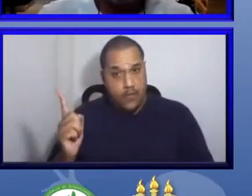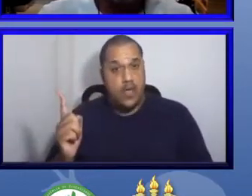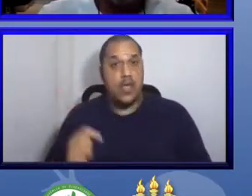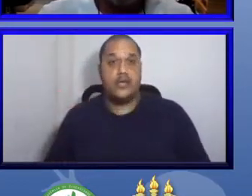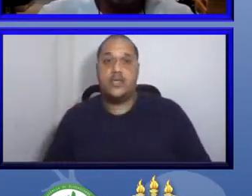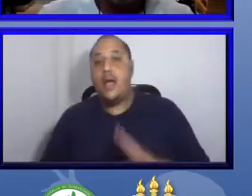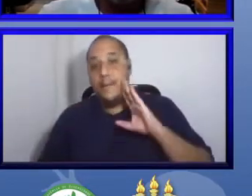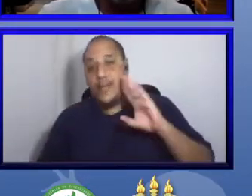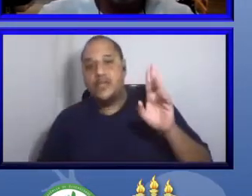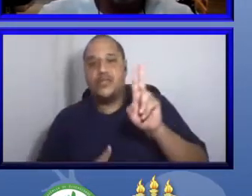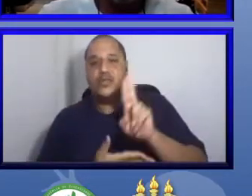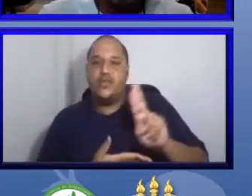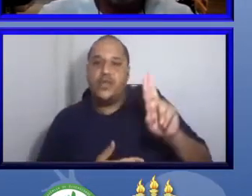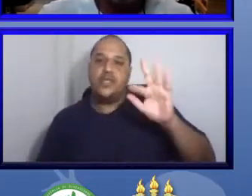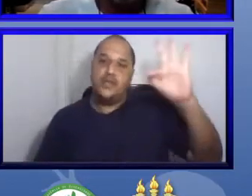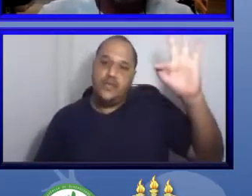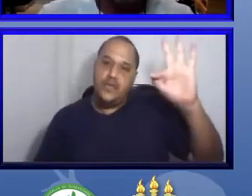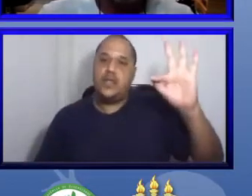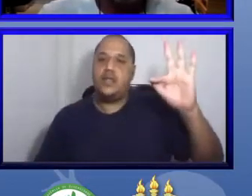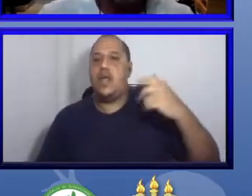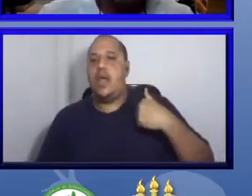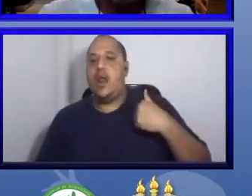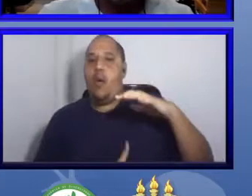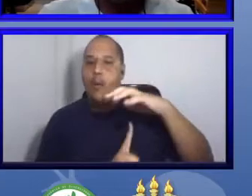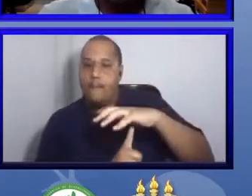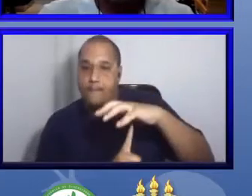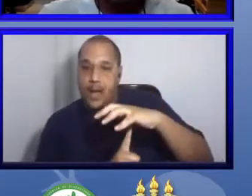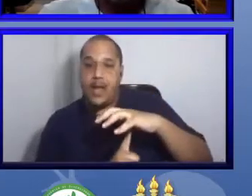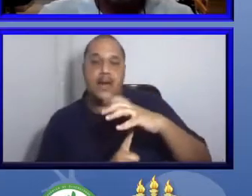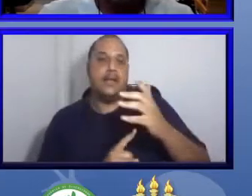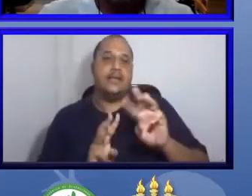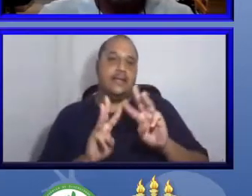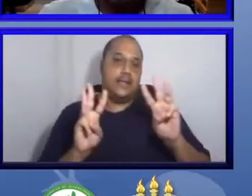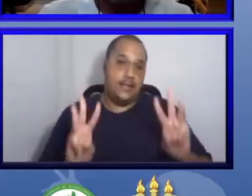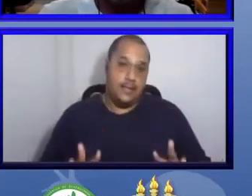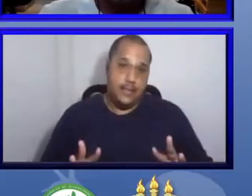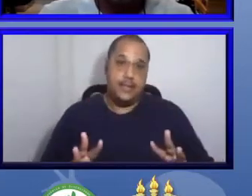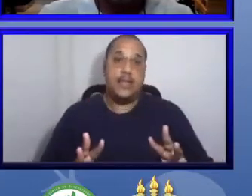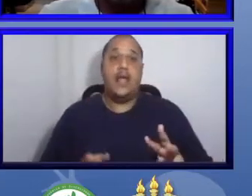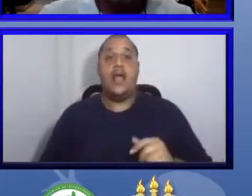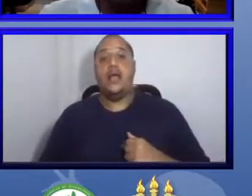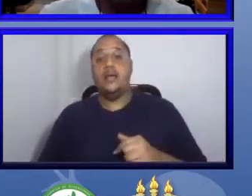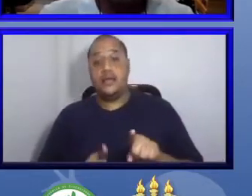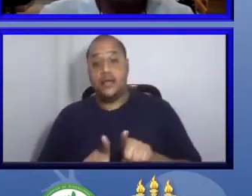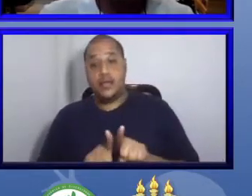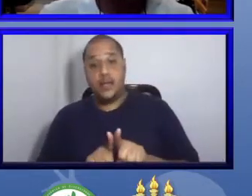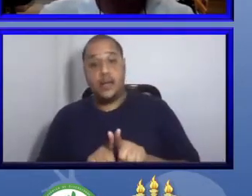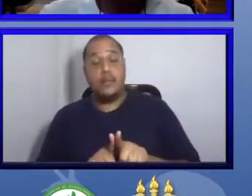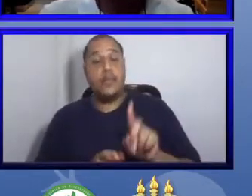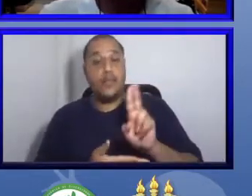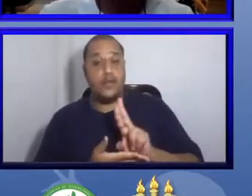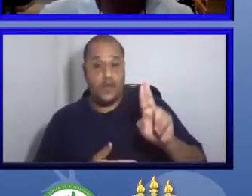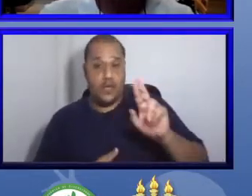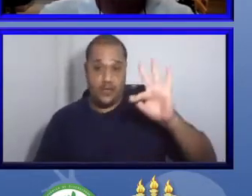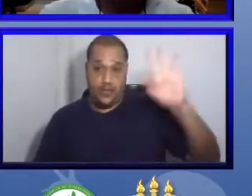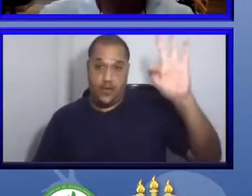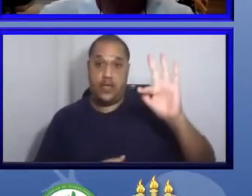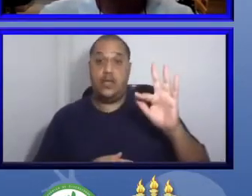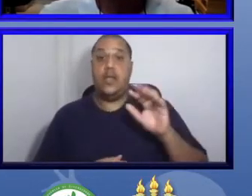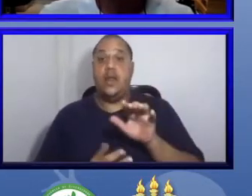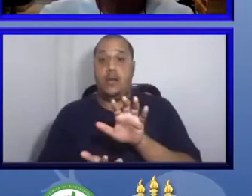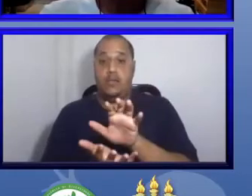do Paraná, o IMPA, a USP, o Museu Nacional e a Federal de Pernambuco. Próximo.